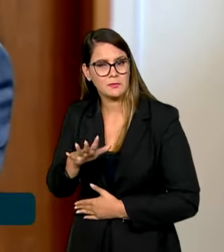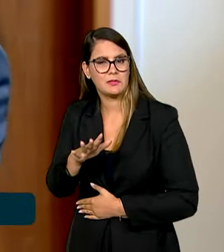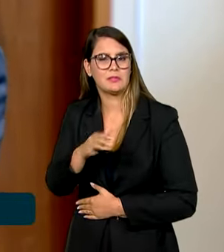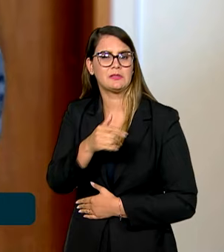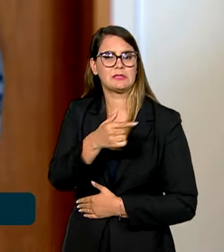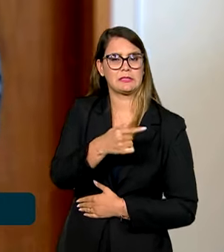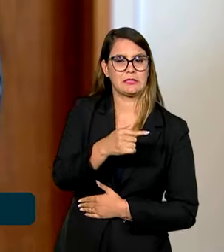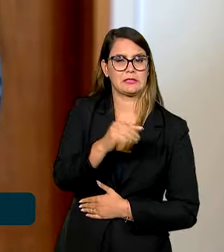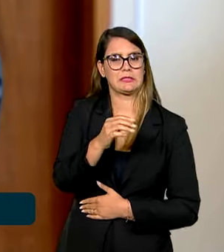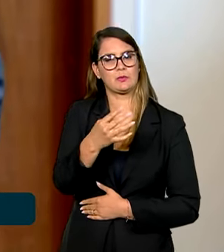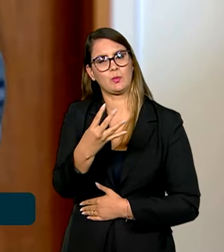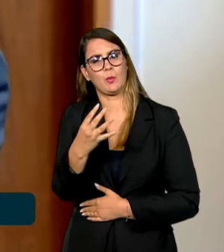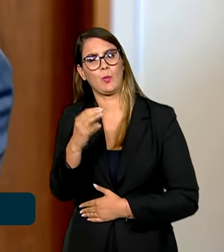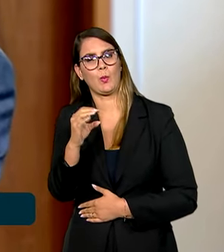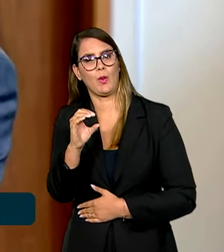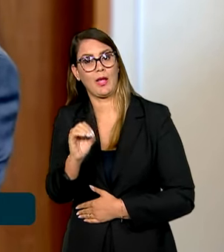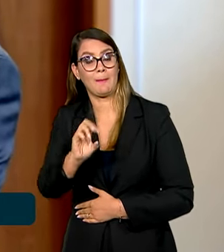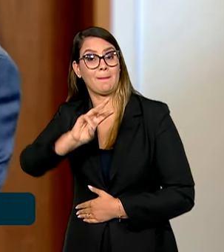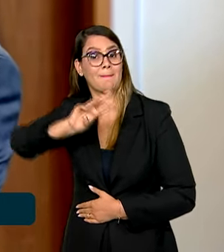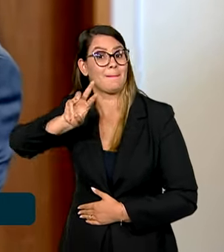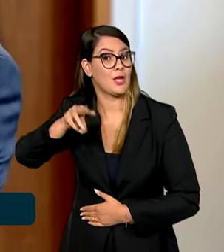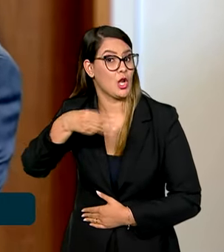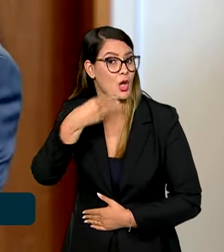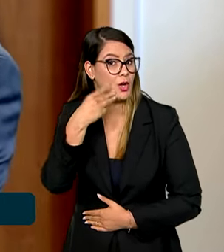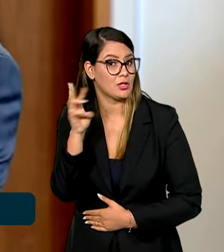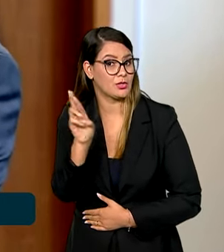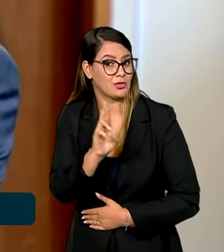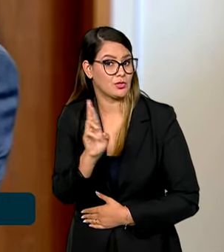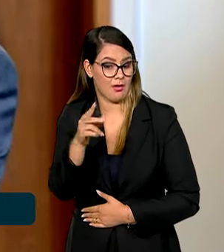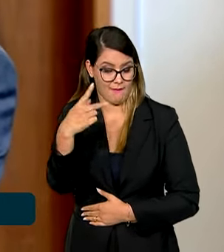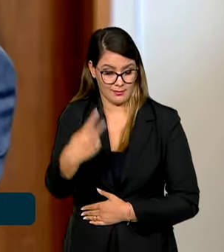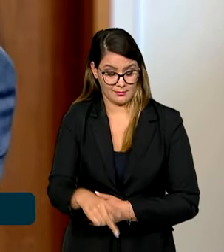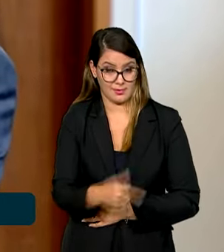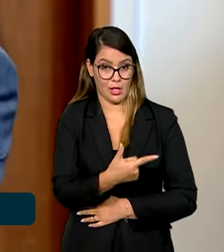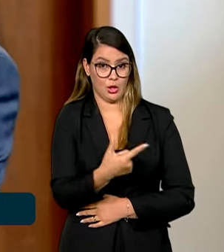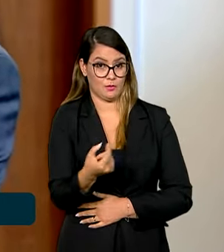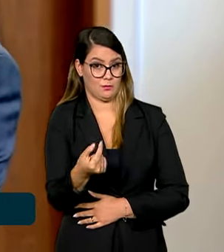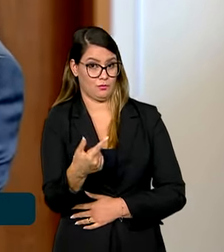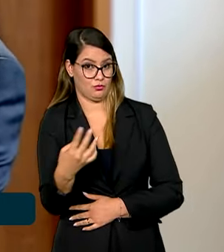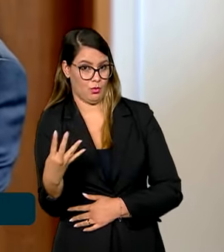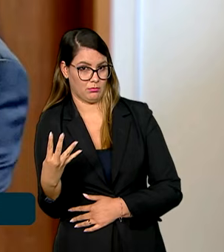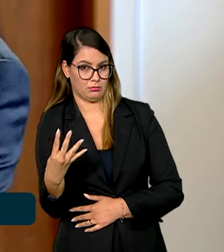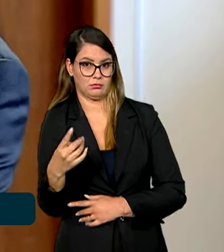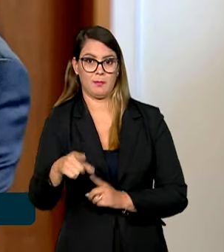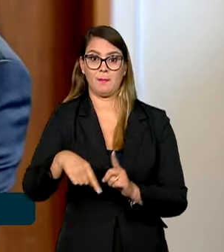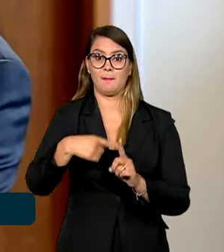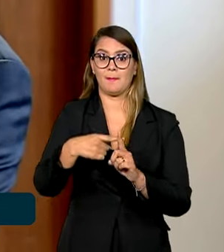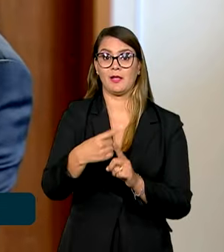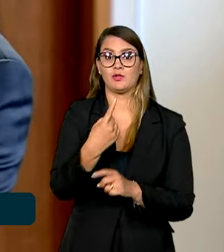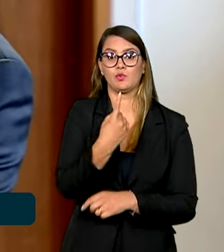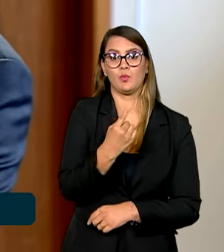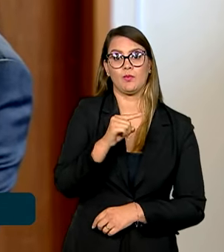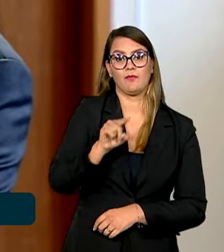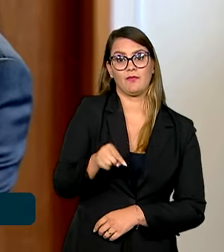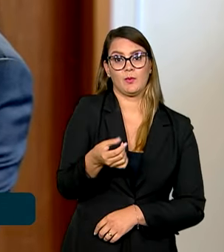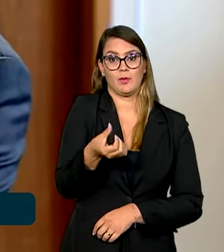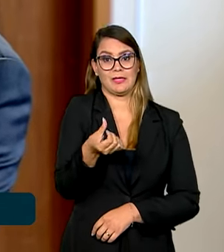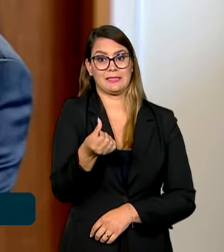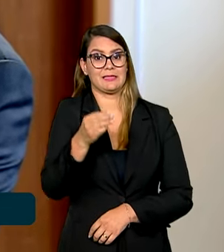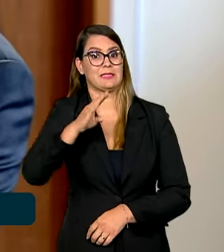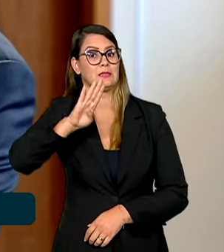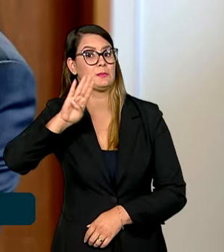740 milhões de reais já em 2024. Serão mais de 1,6